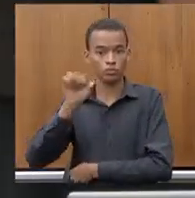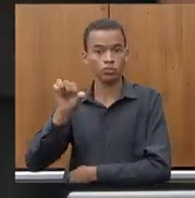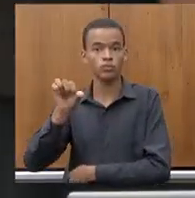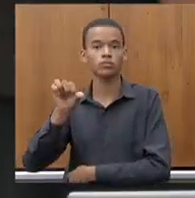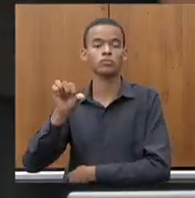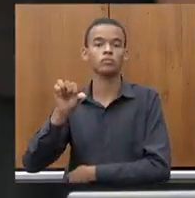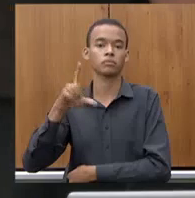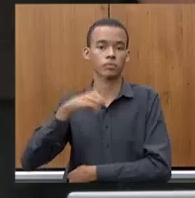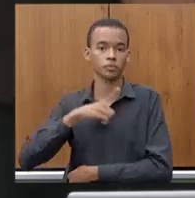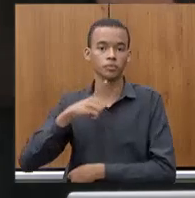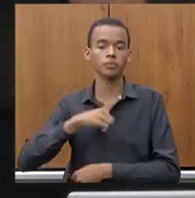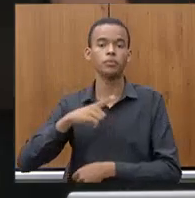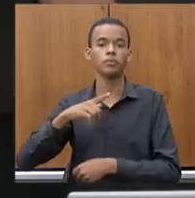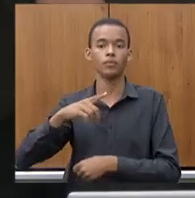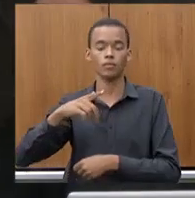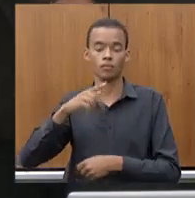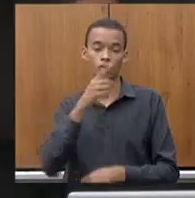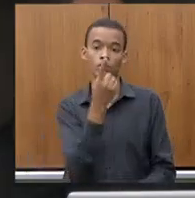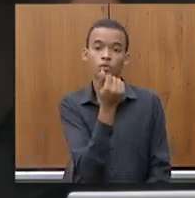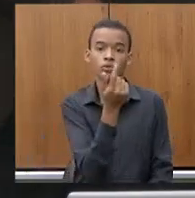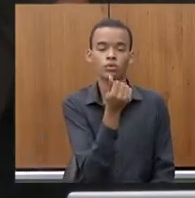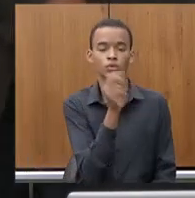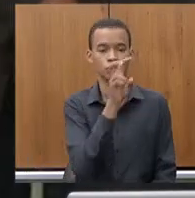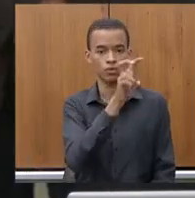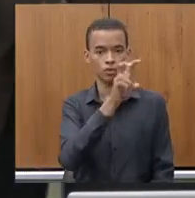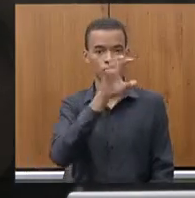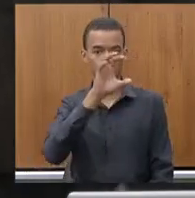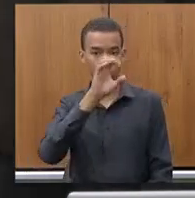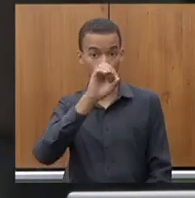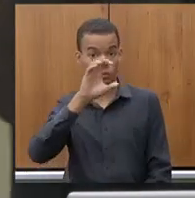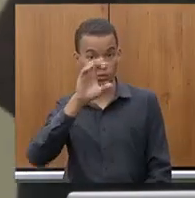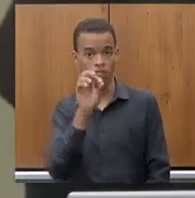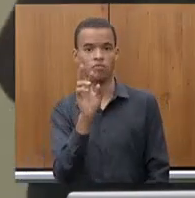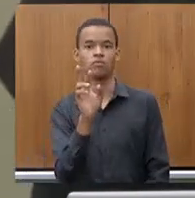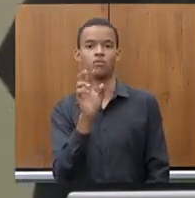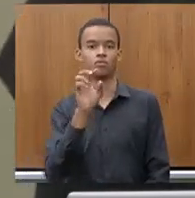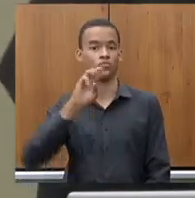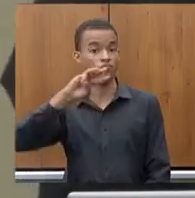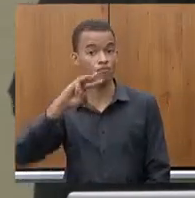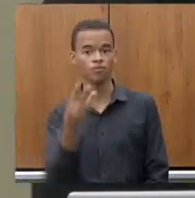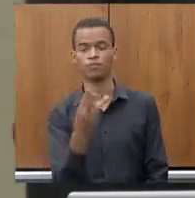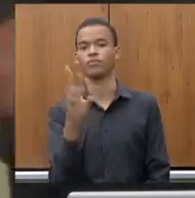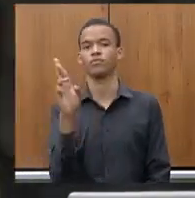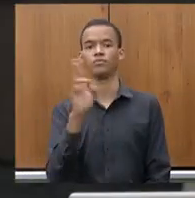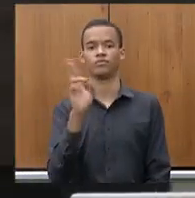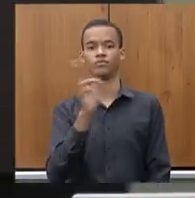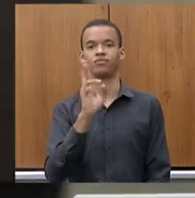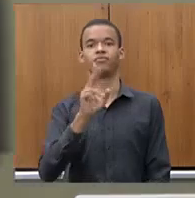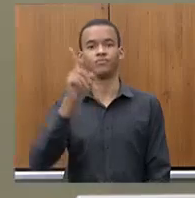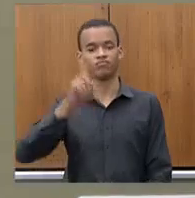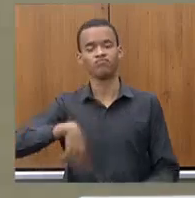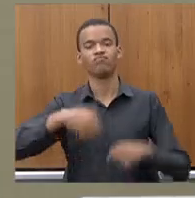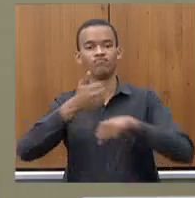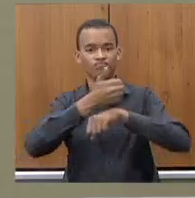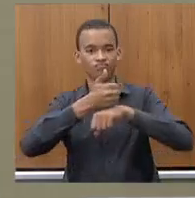500 milhões de reais em crédito consignado de servidores públicos